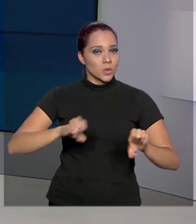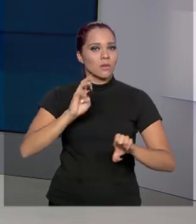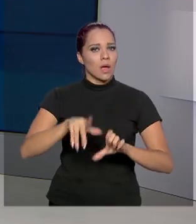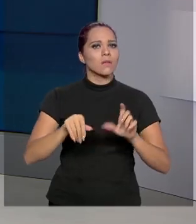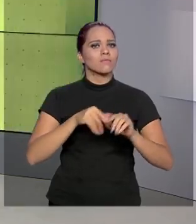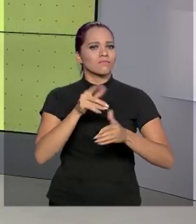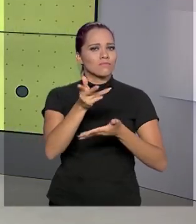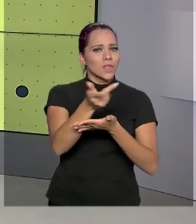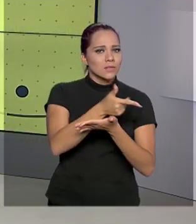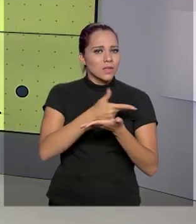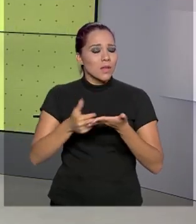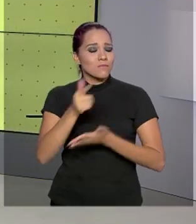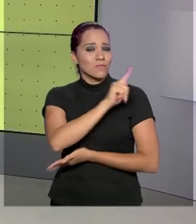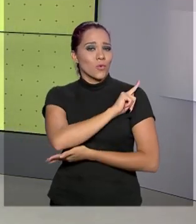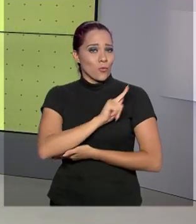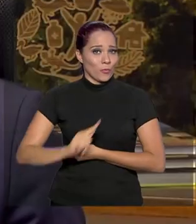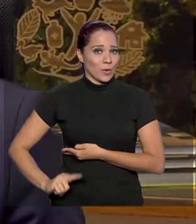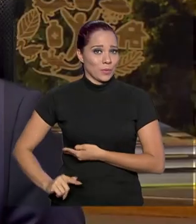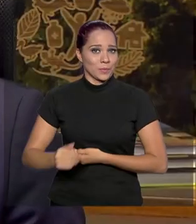sendo desenhada pelo governo.